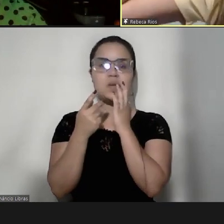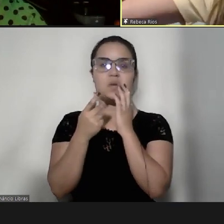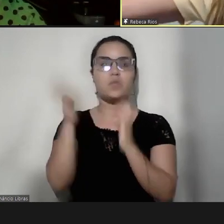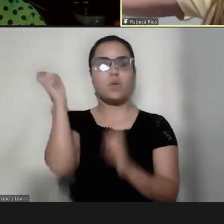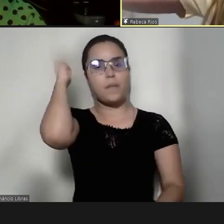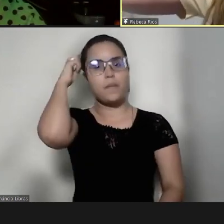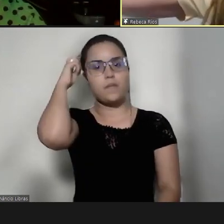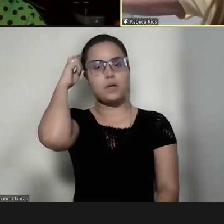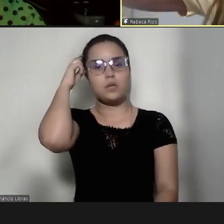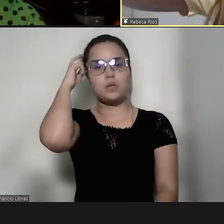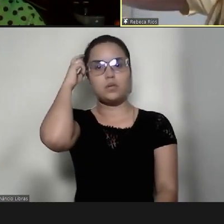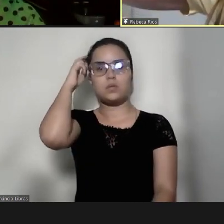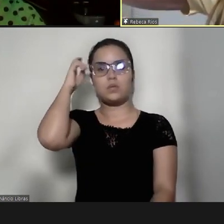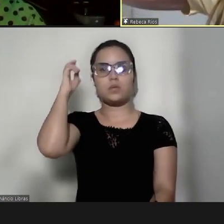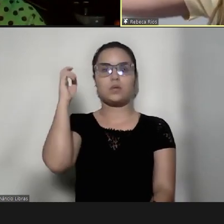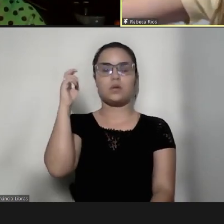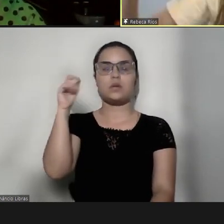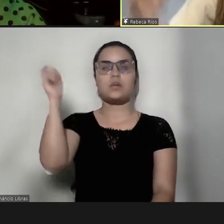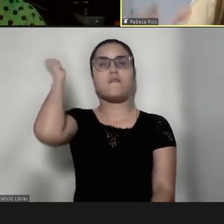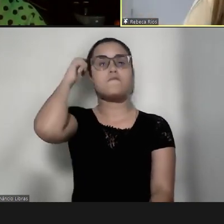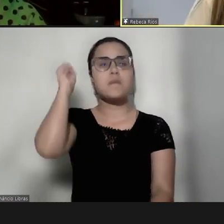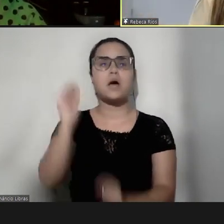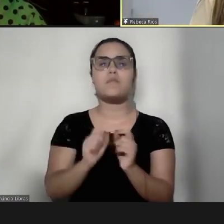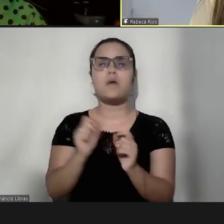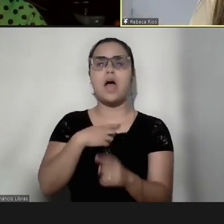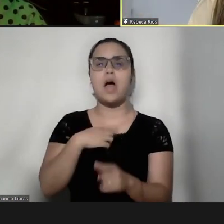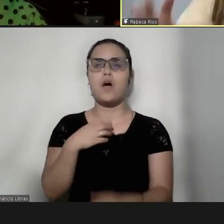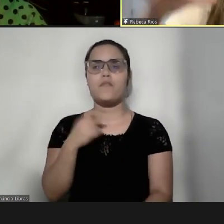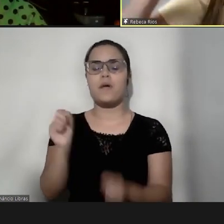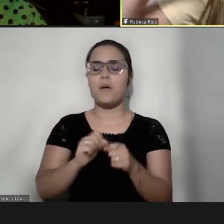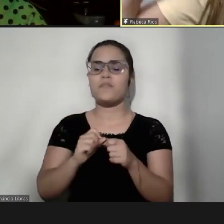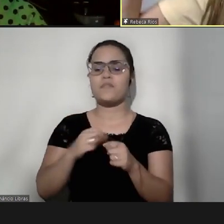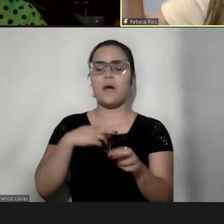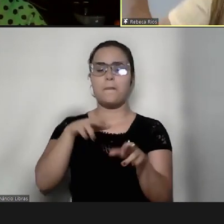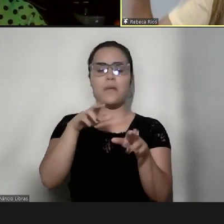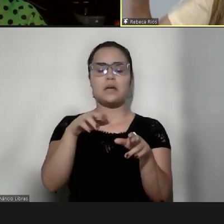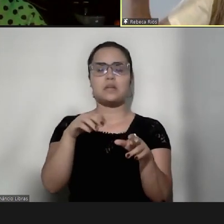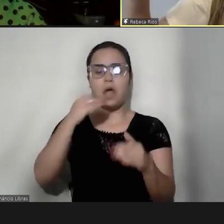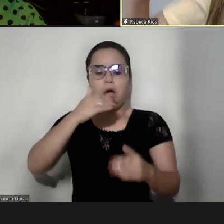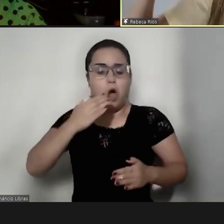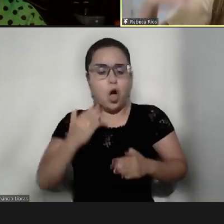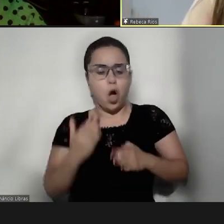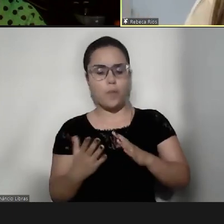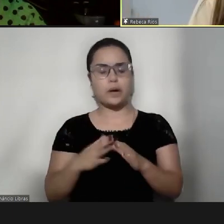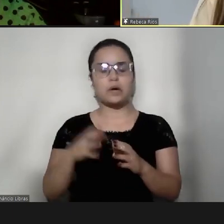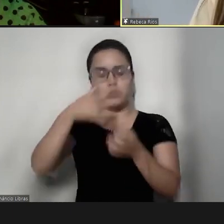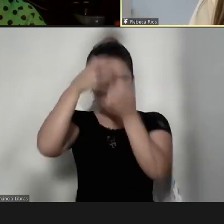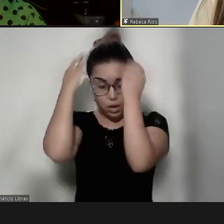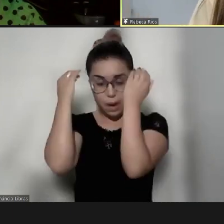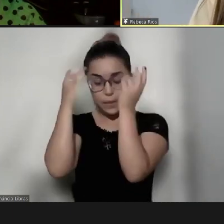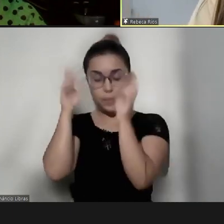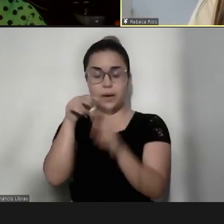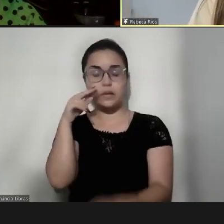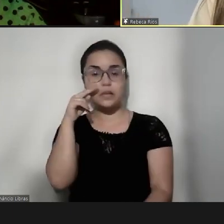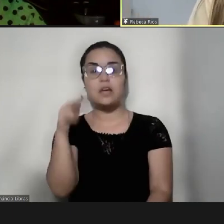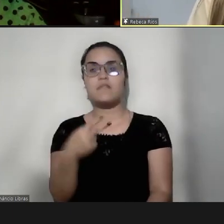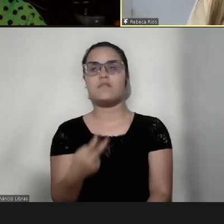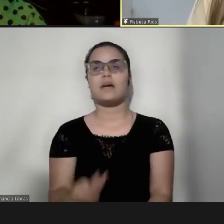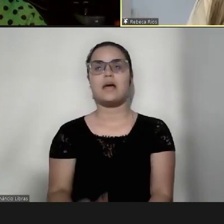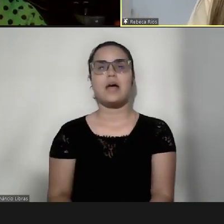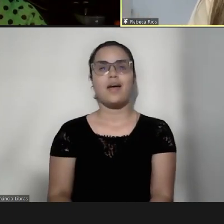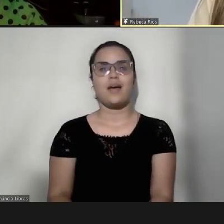horrível, gigante, que fica grudado na cabeça, vai parecer um robô, deixa o cabelo dele crescer para ninguém enxergar, né,